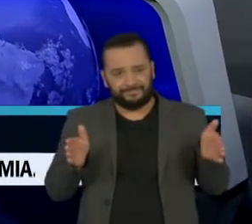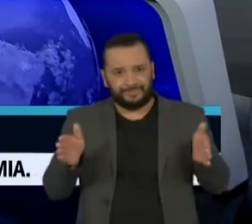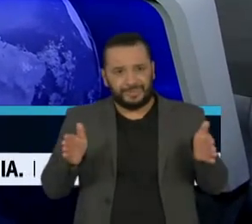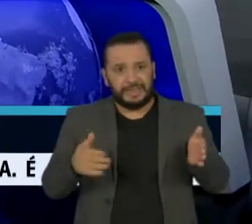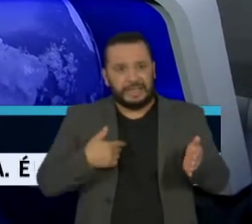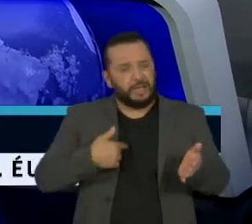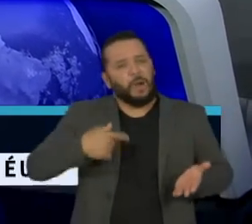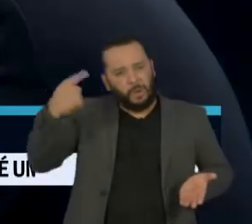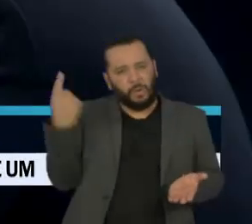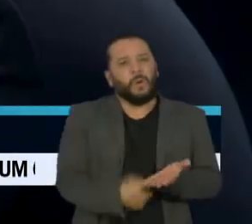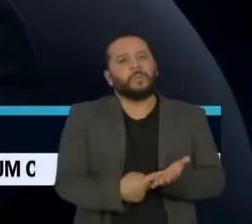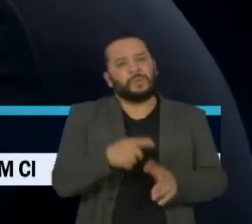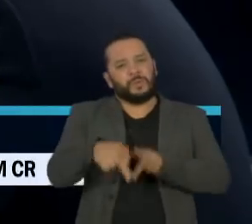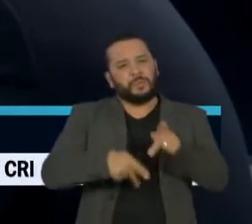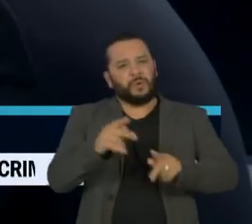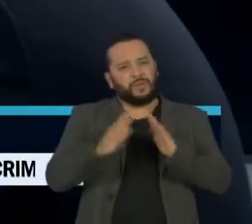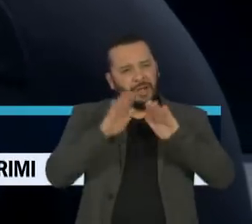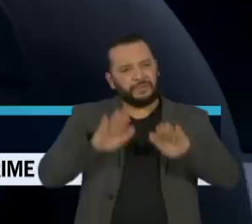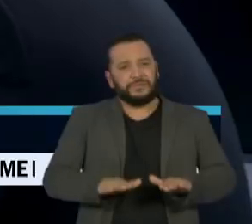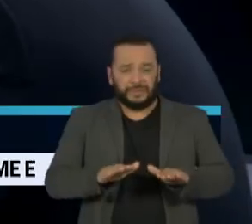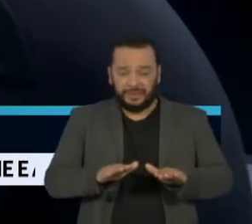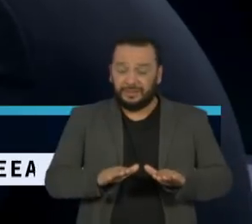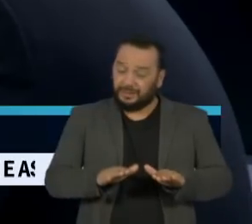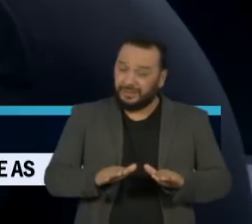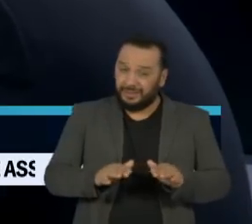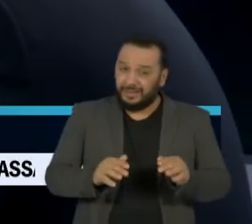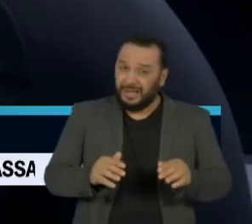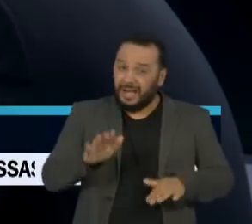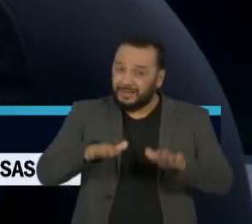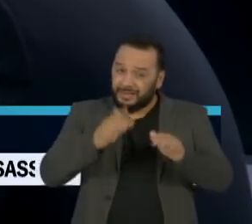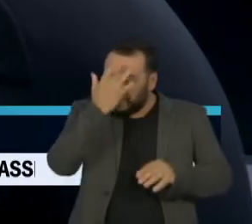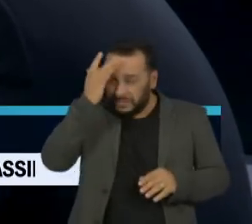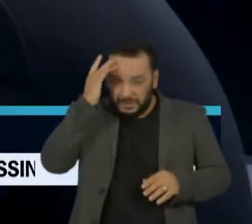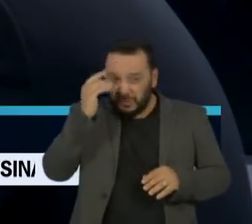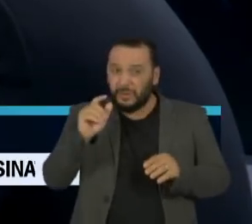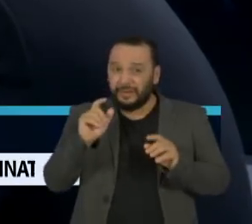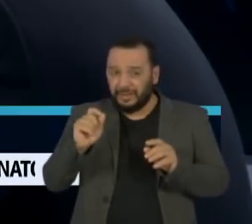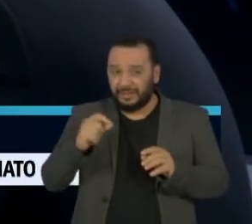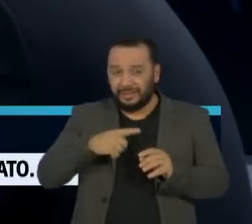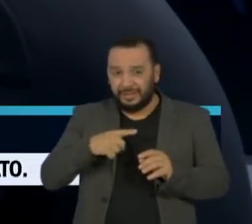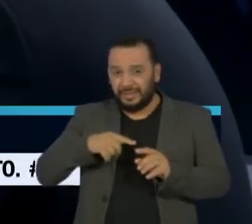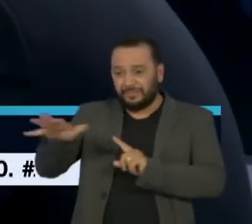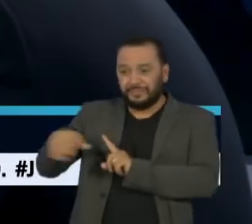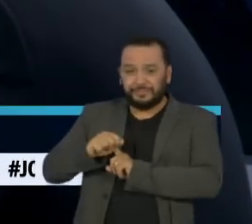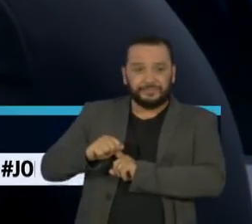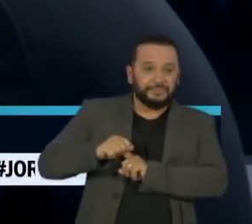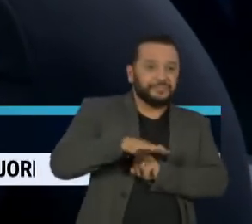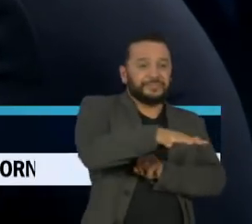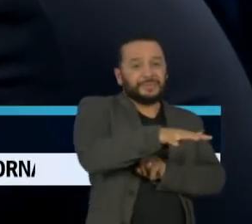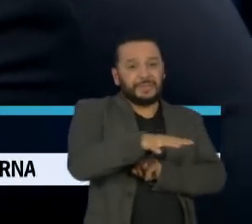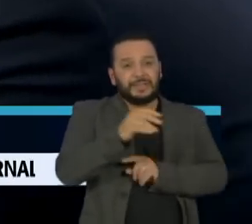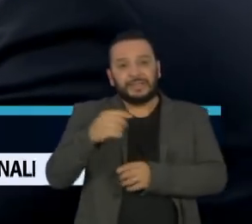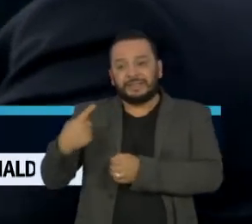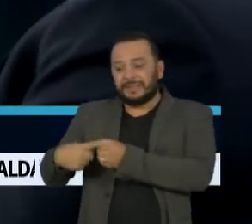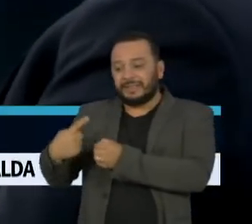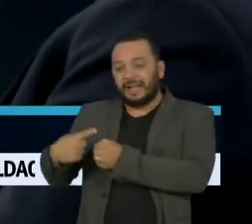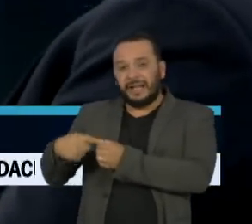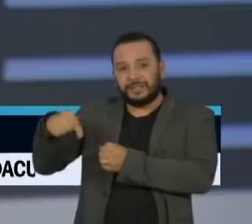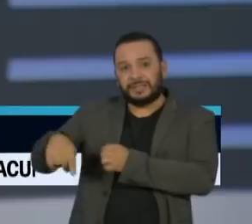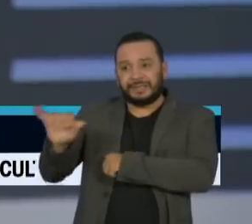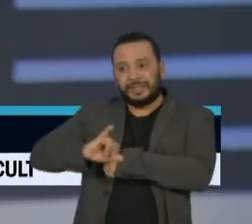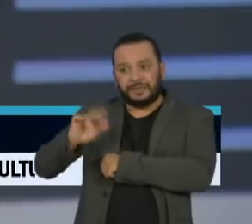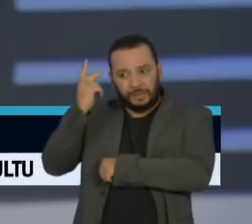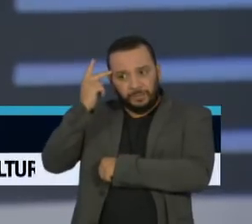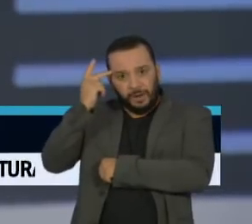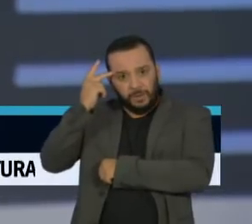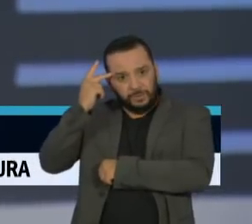população foi uma medida arriscada, com boas chances de as pessoas levarem o vírus para passear no litoral? Para você ter uma pandemia,